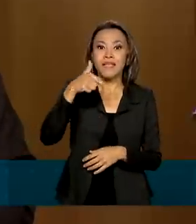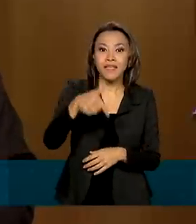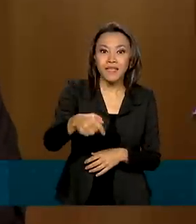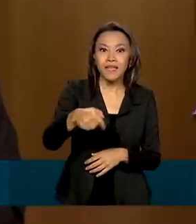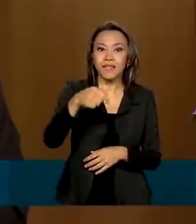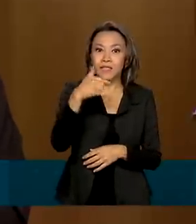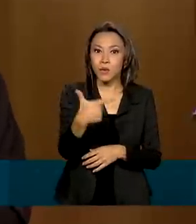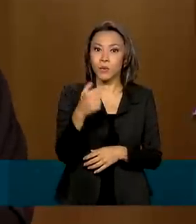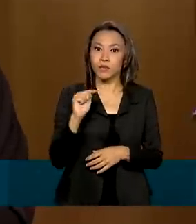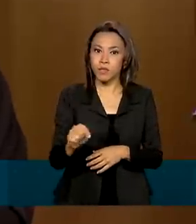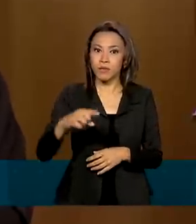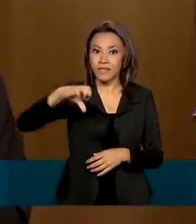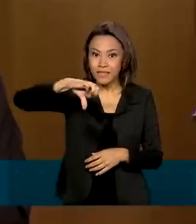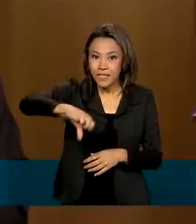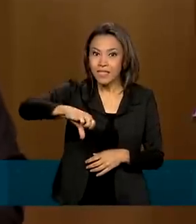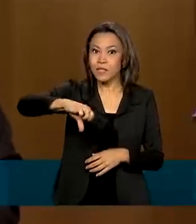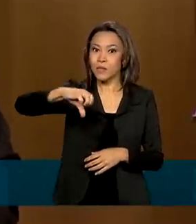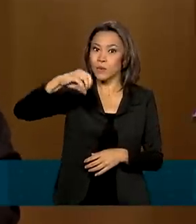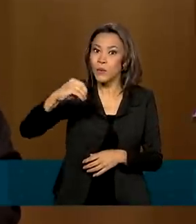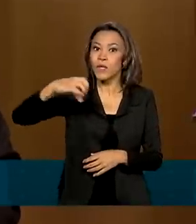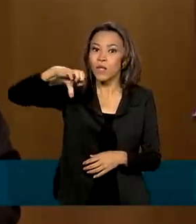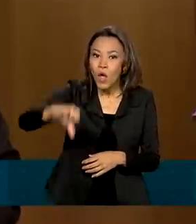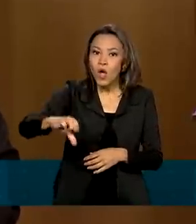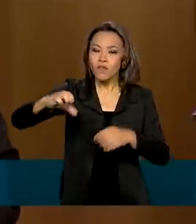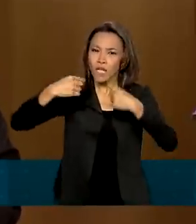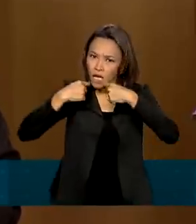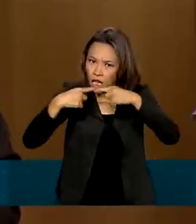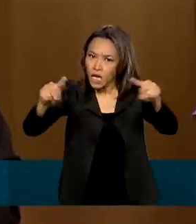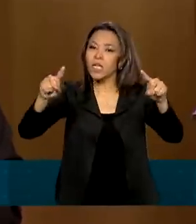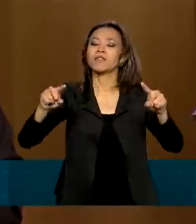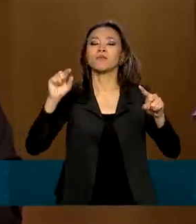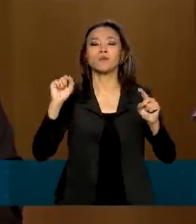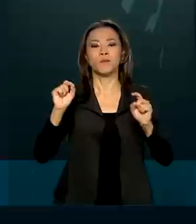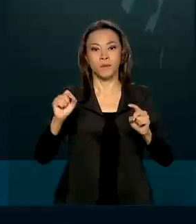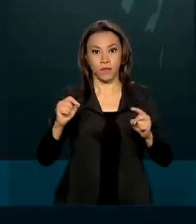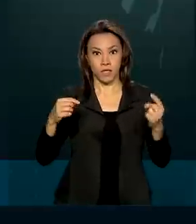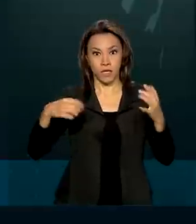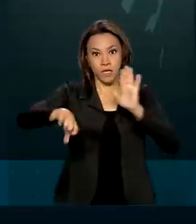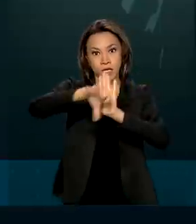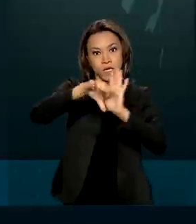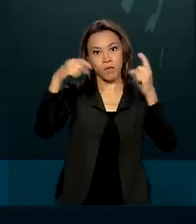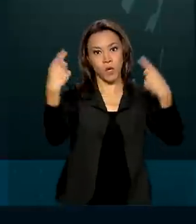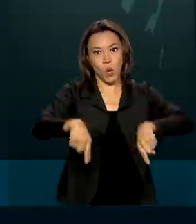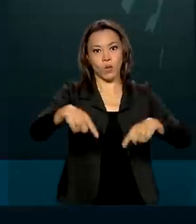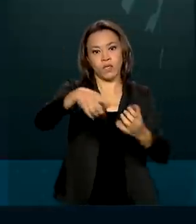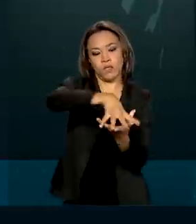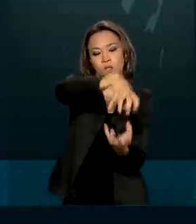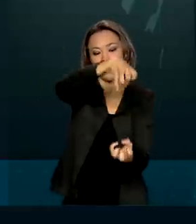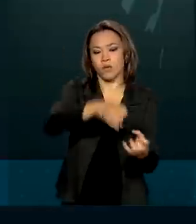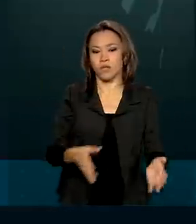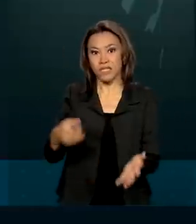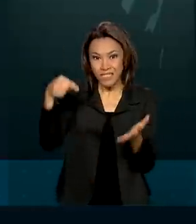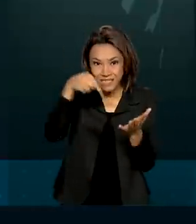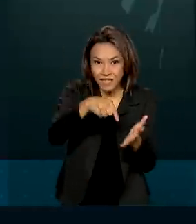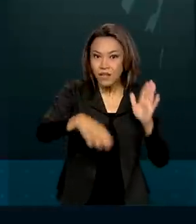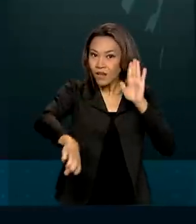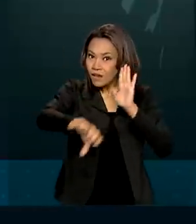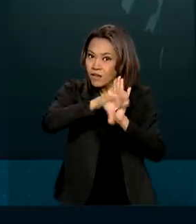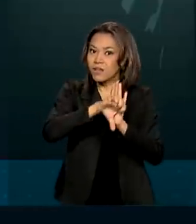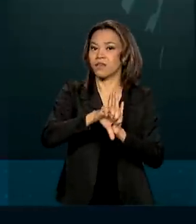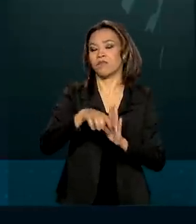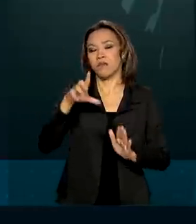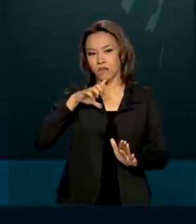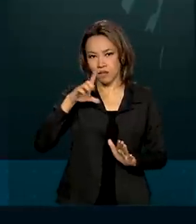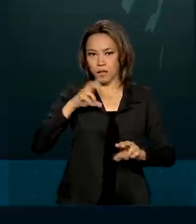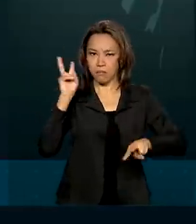62.109 denúncias de violência contra idosos no Brasil. A violência contra o idoso é crime e tem